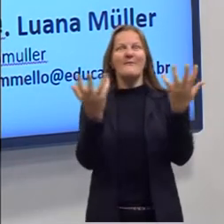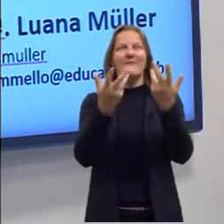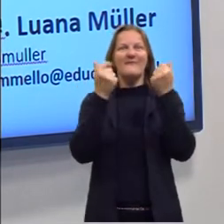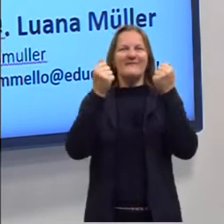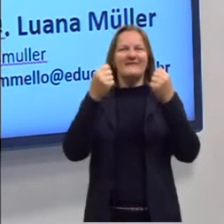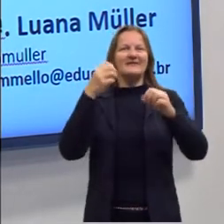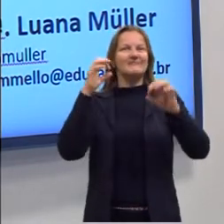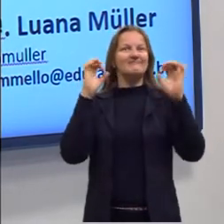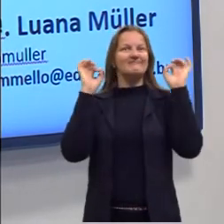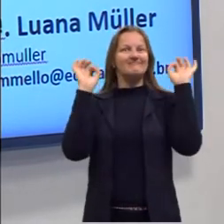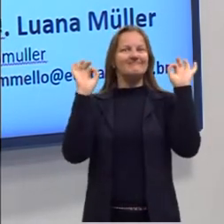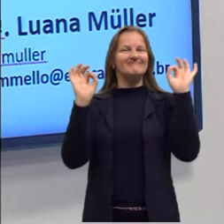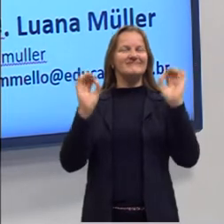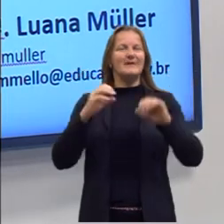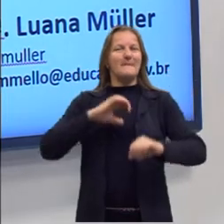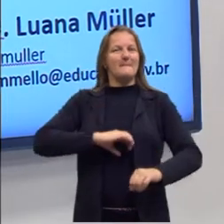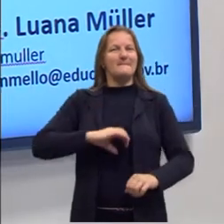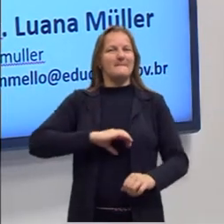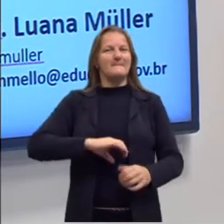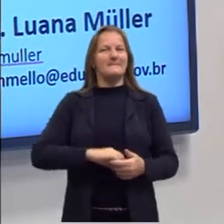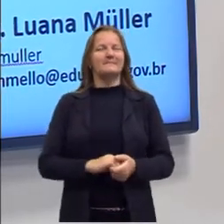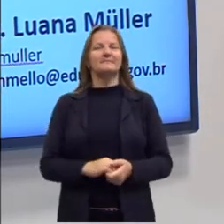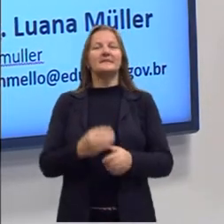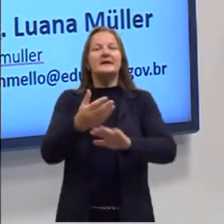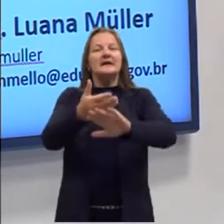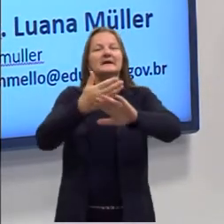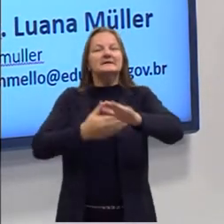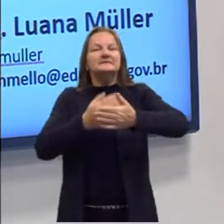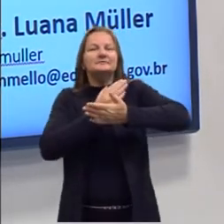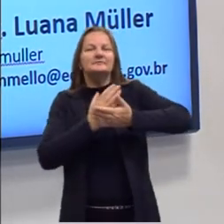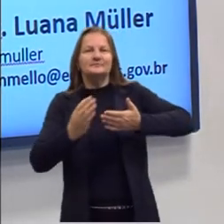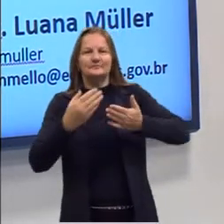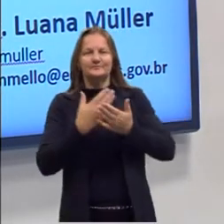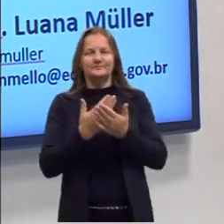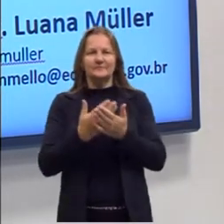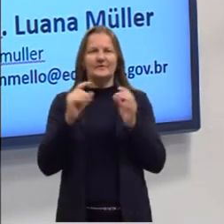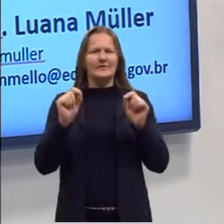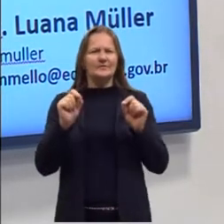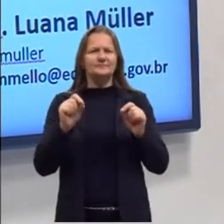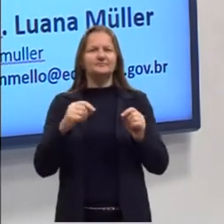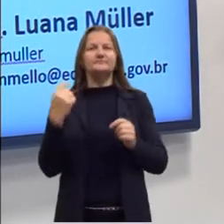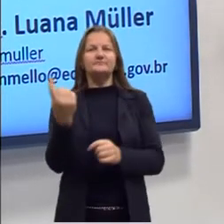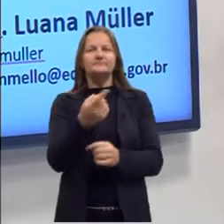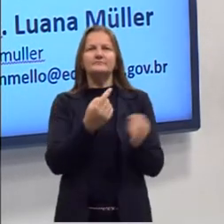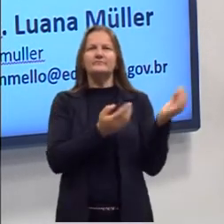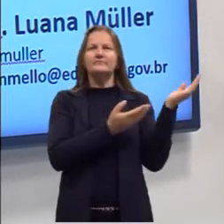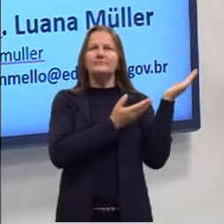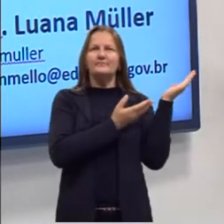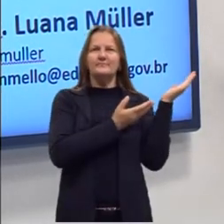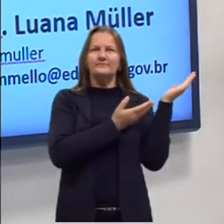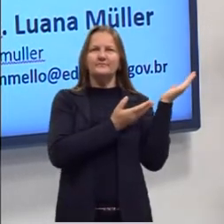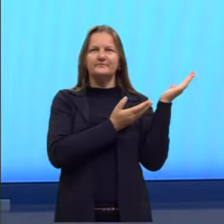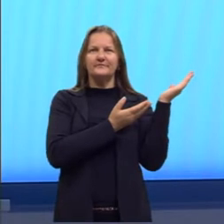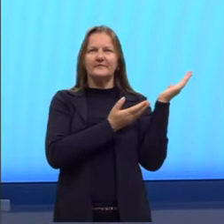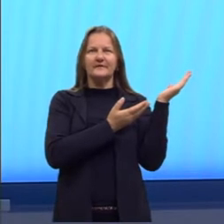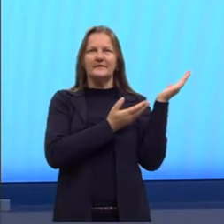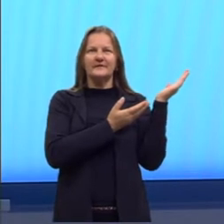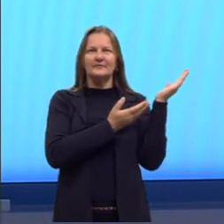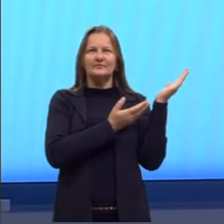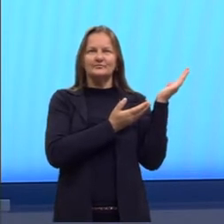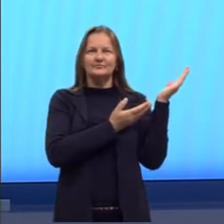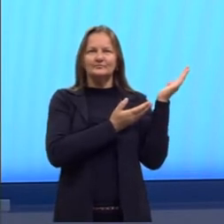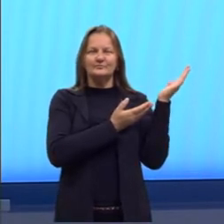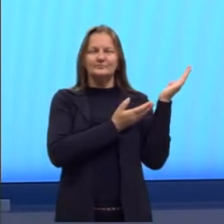espetacular que é a língua portuguesa. Antes de começar a aula, propriamente dizendo, vocês sabem que aqui no cantinho vocês têm o acesso